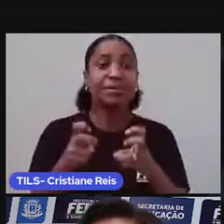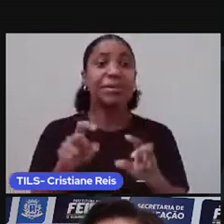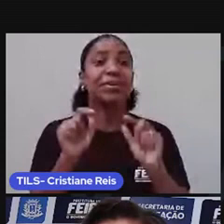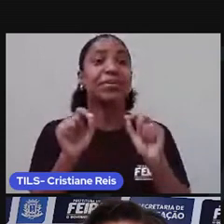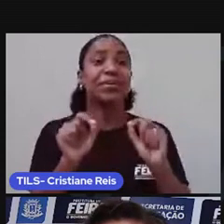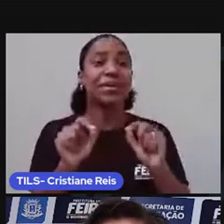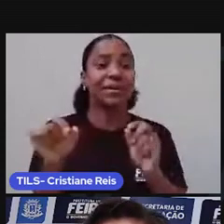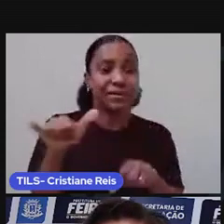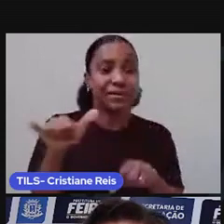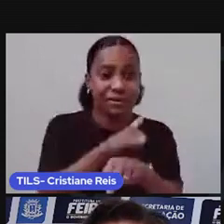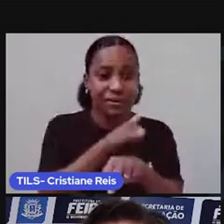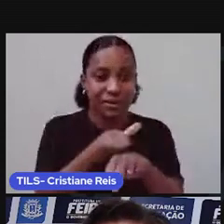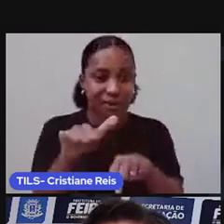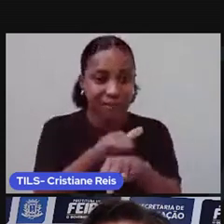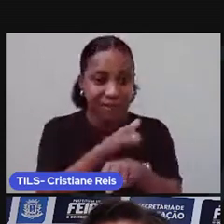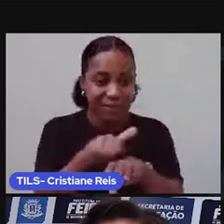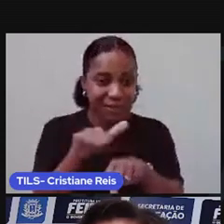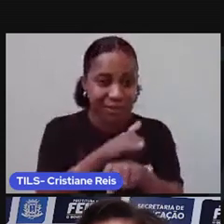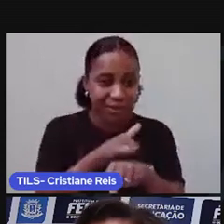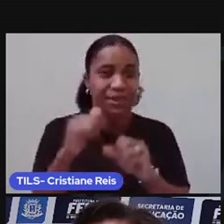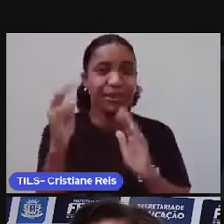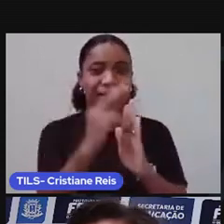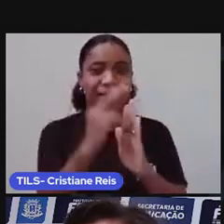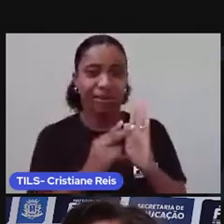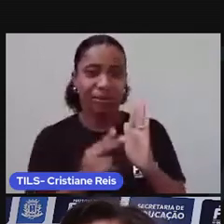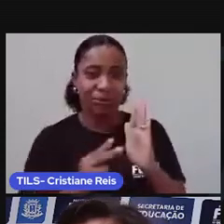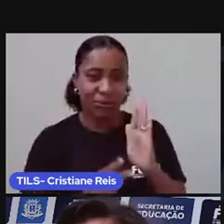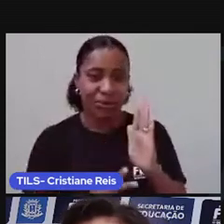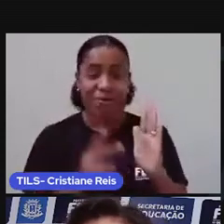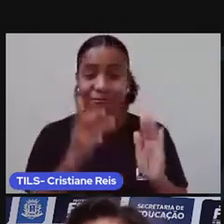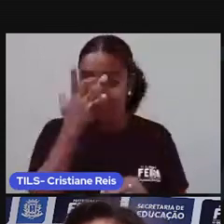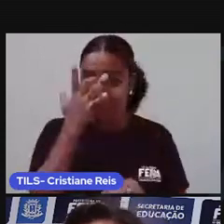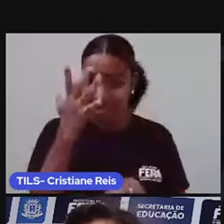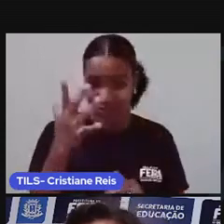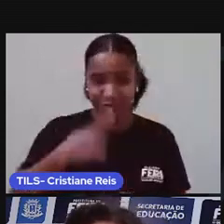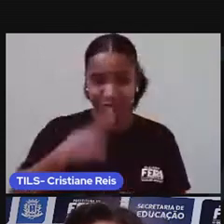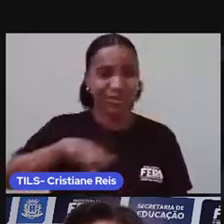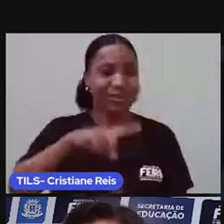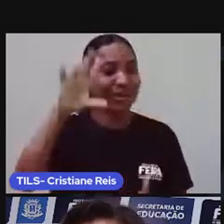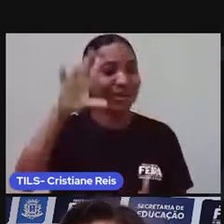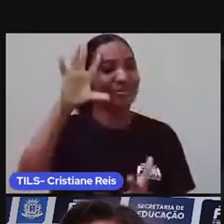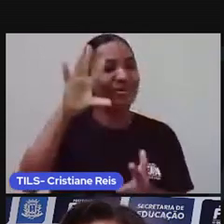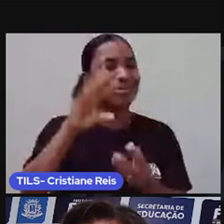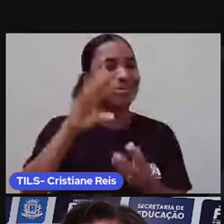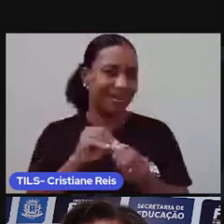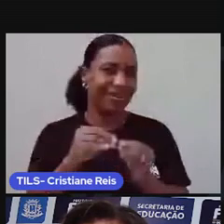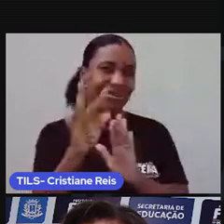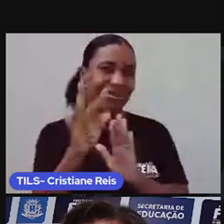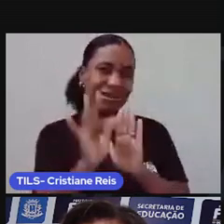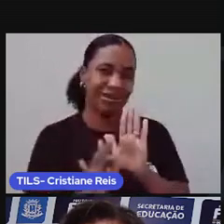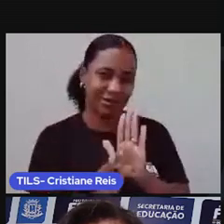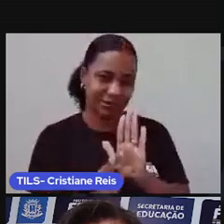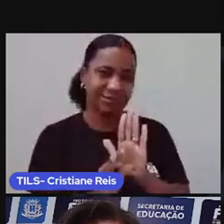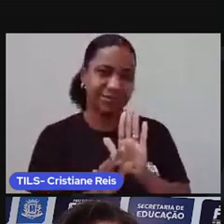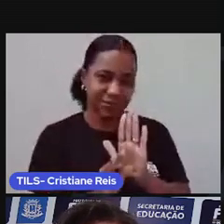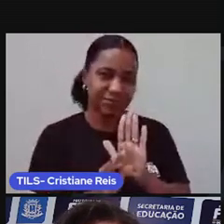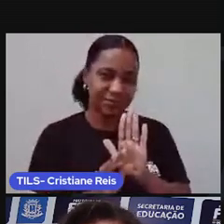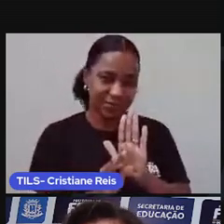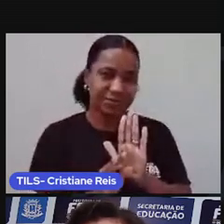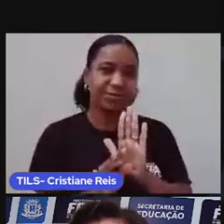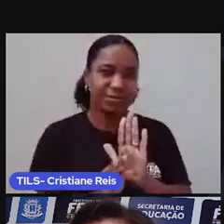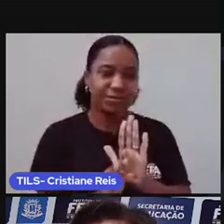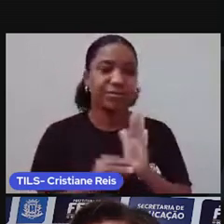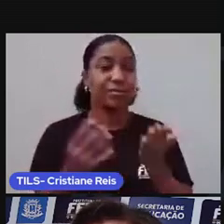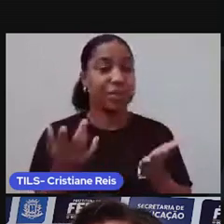algumas estratégias de leitura que vão facilitar o nosso entendimento de textos em inglês. Como, por exemplo,